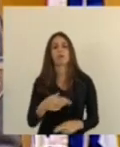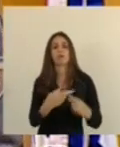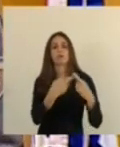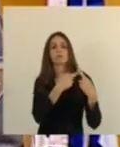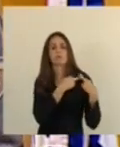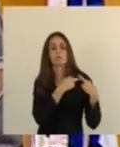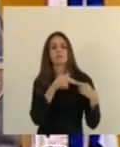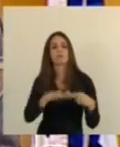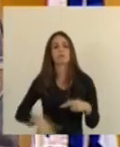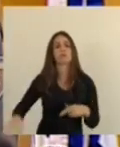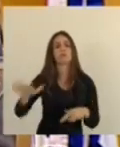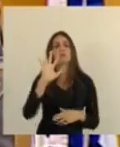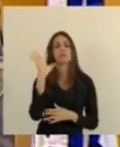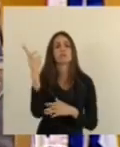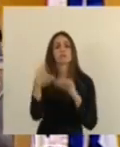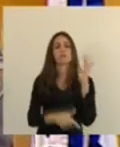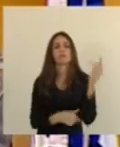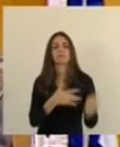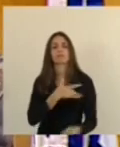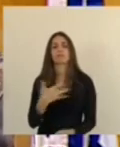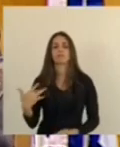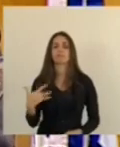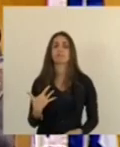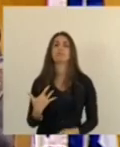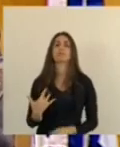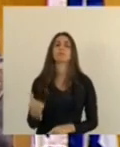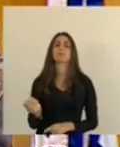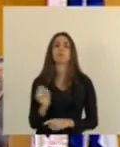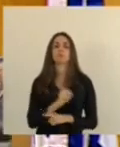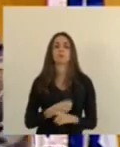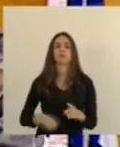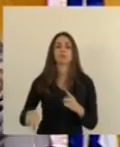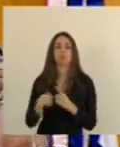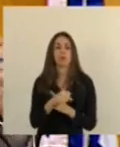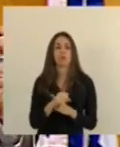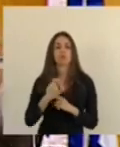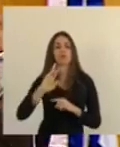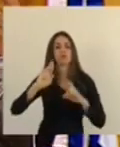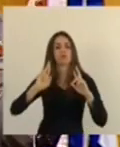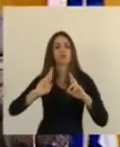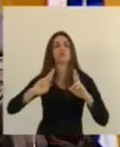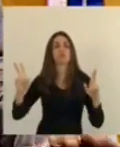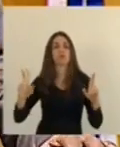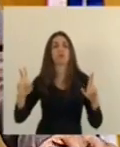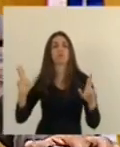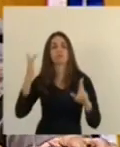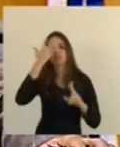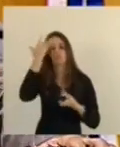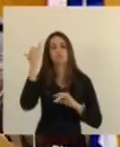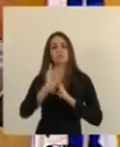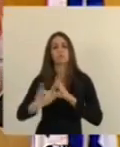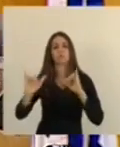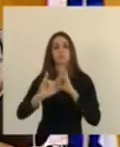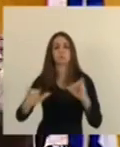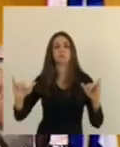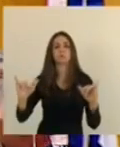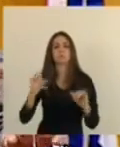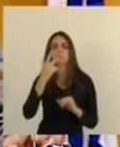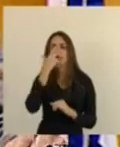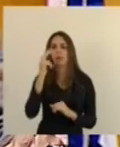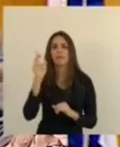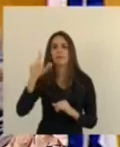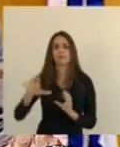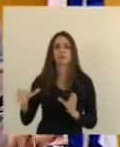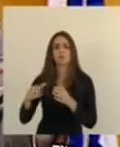nas questões ambientais sanitárias e sociais bem diferente do cenário que pintam alguns brasileiros traidores